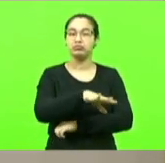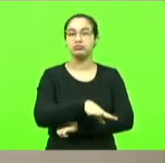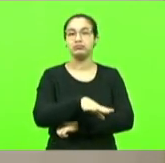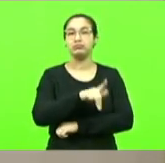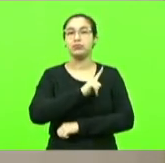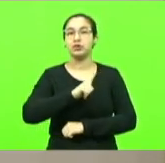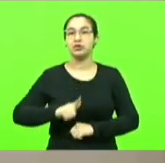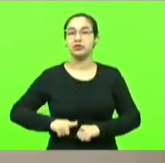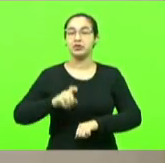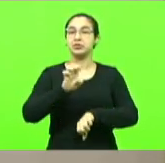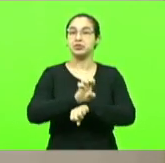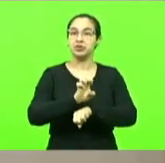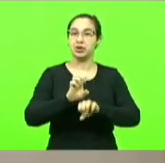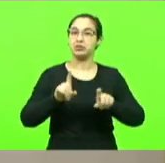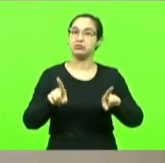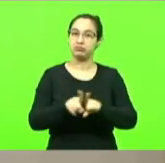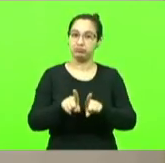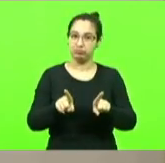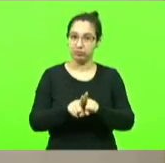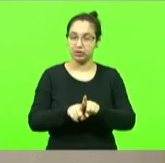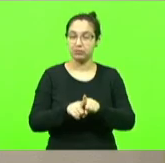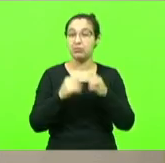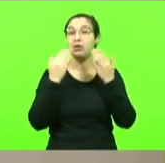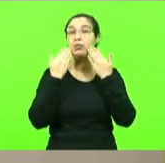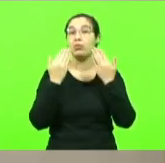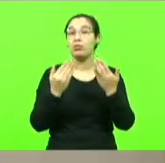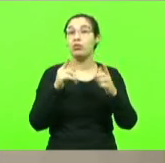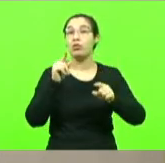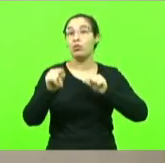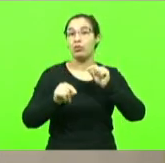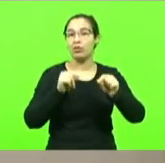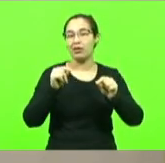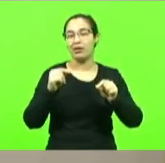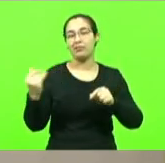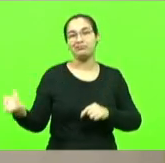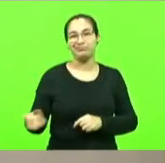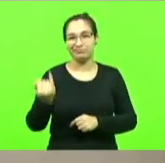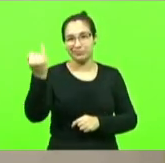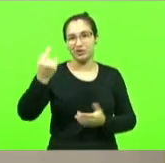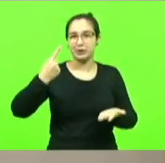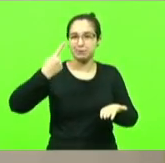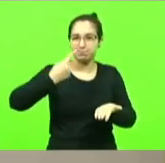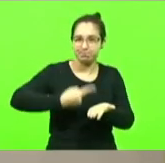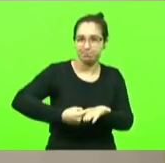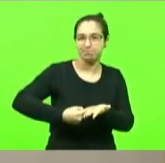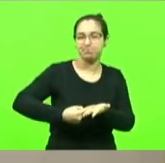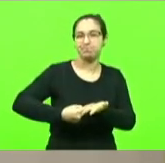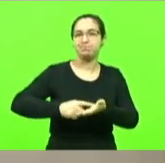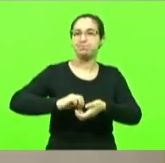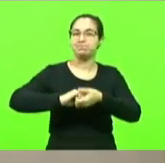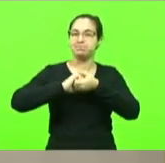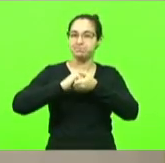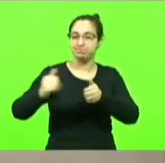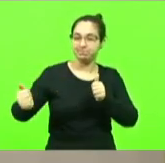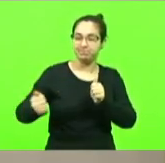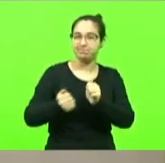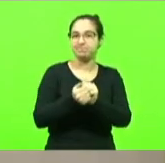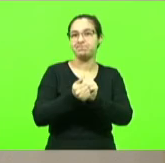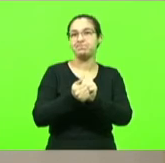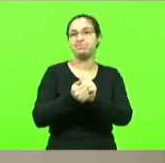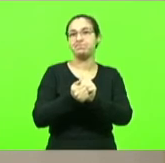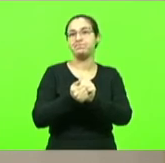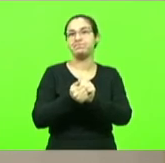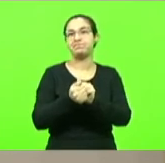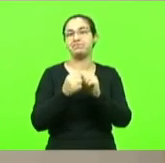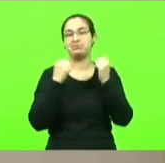do estado também e demonstrou a importância da parceria do parlamento com o cooperativismo e o